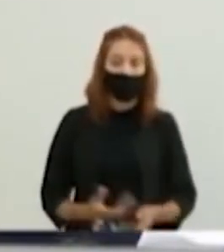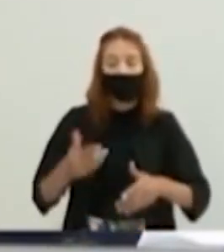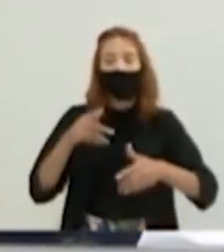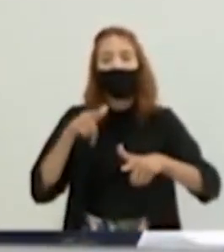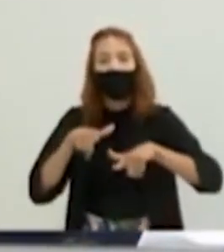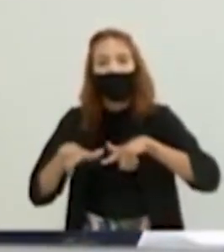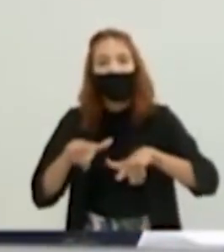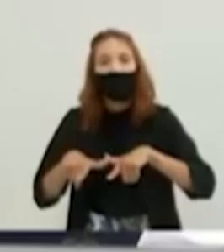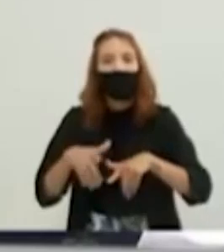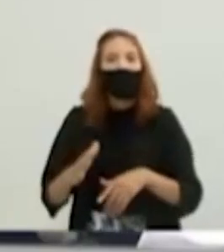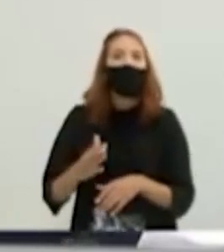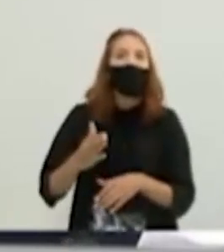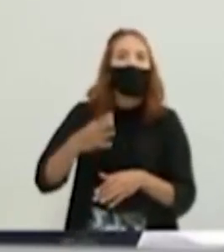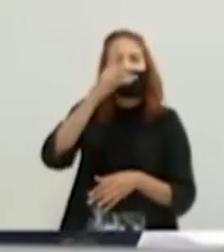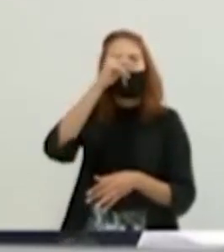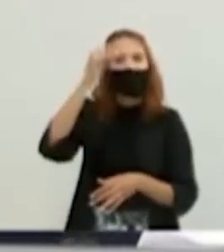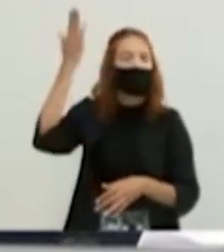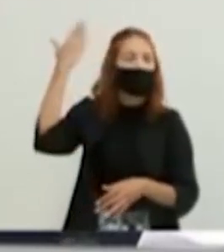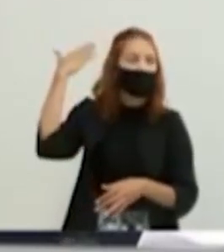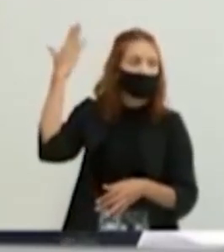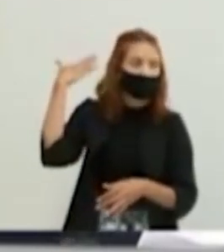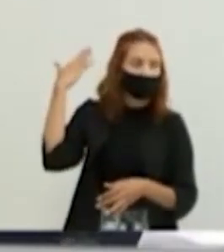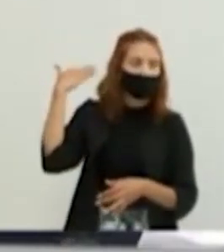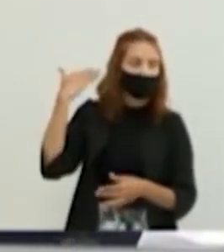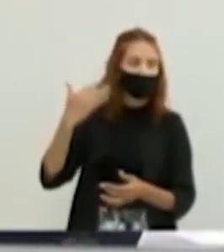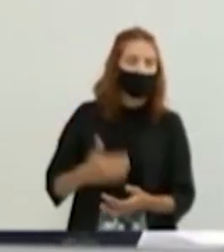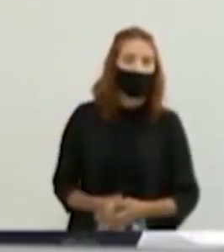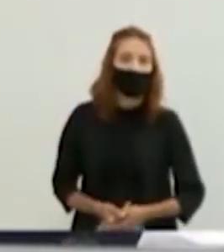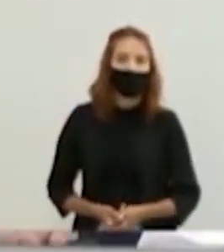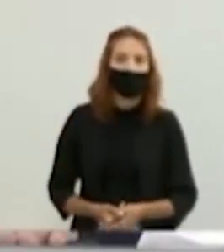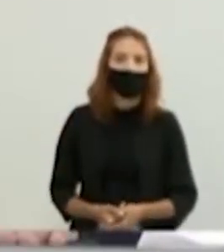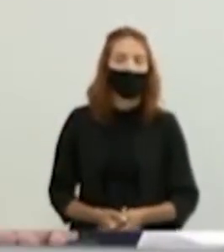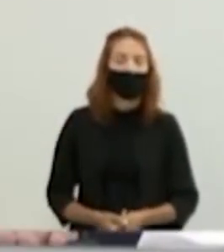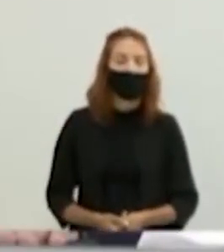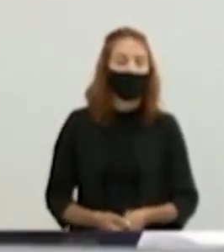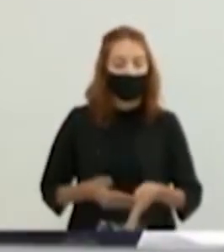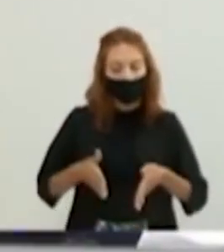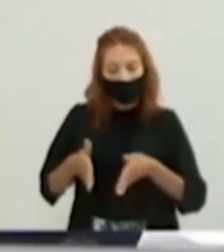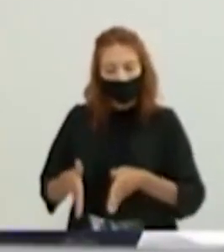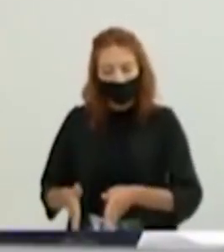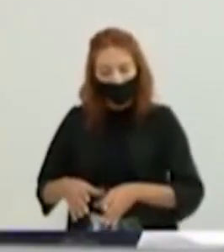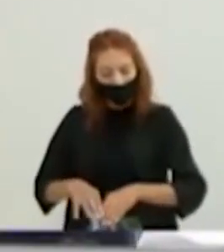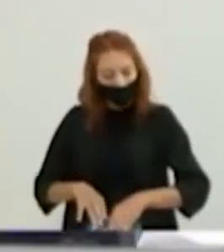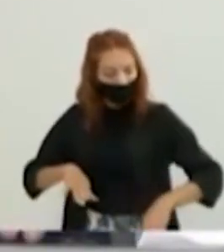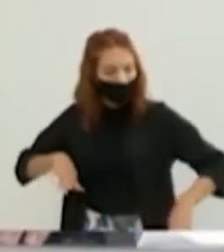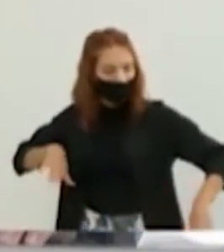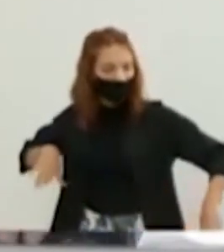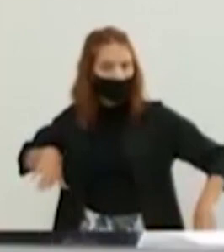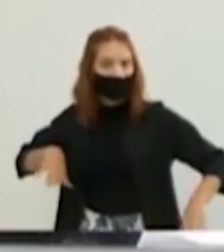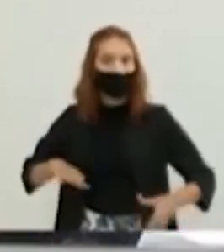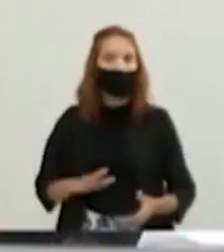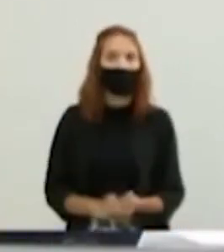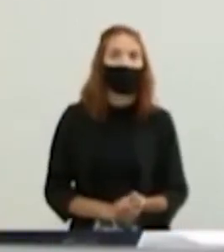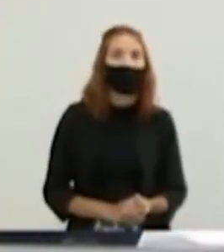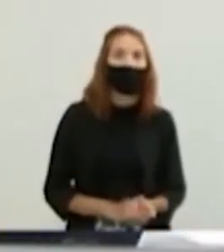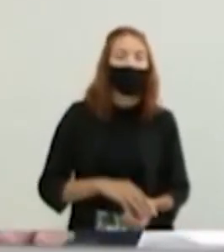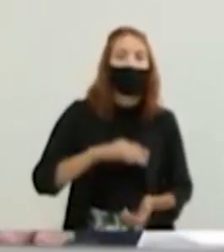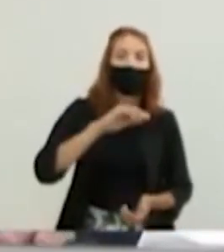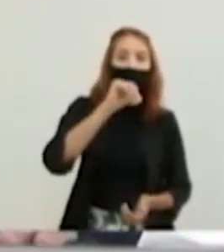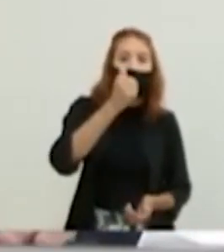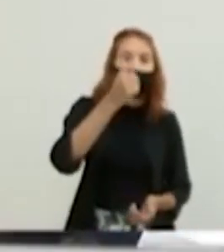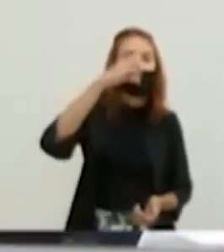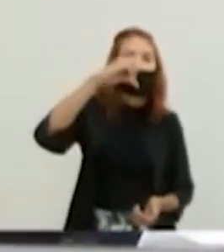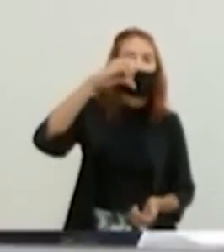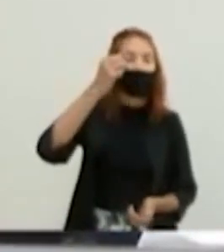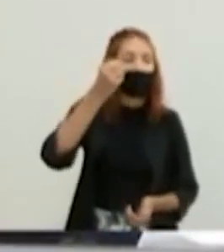o infantil, para as urnas infantil de crianças, R$ 380,00. E paz, meus senhores, essa empresa que